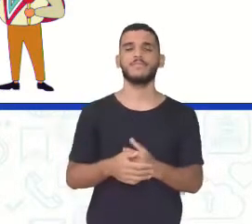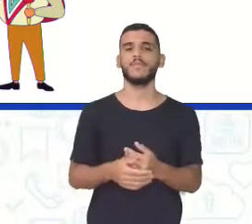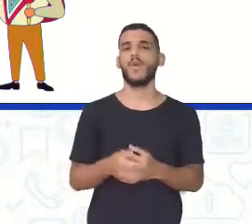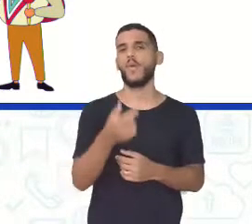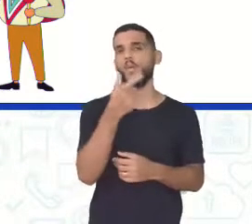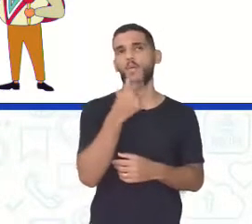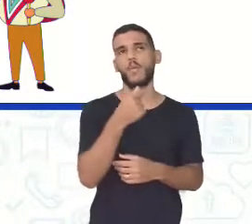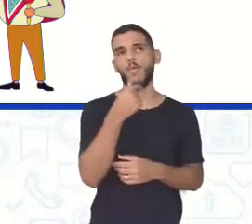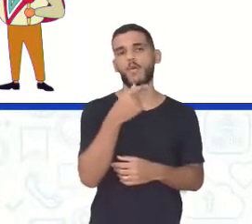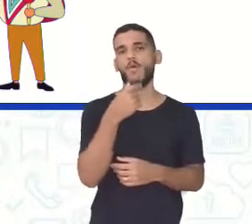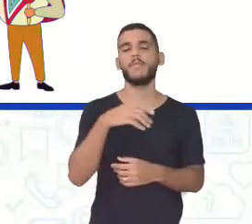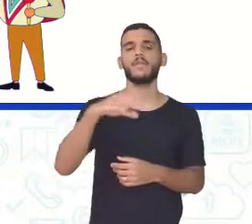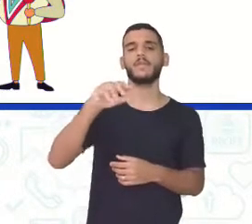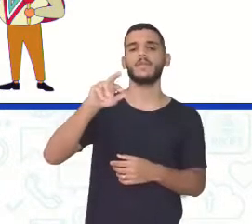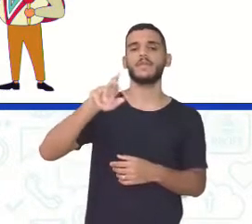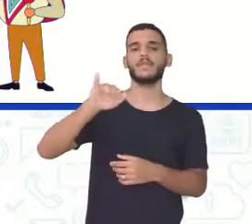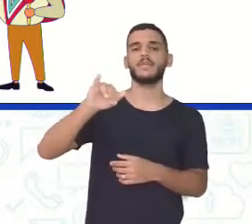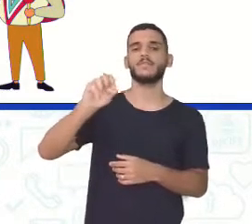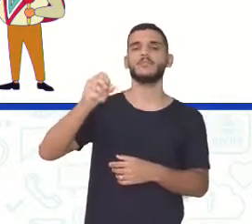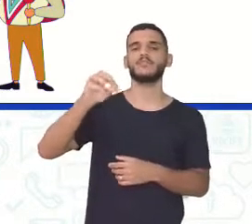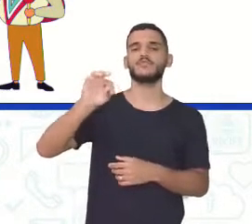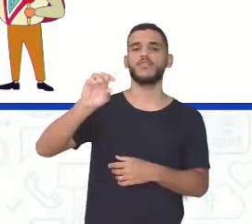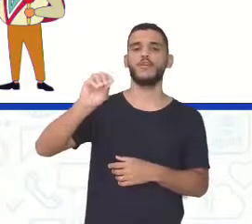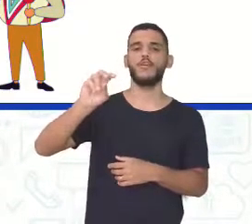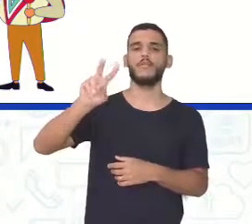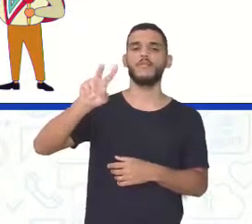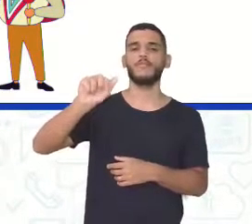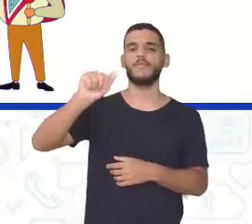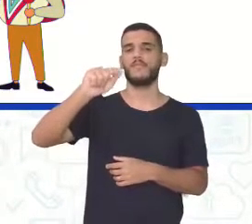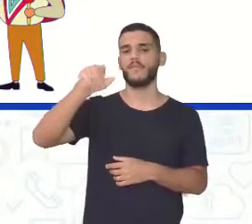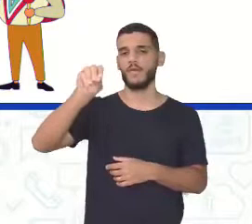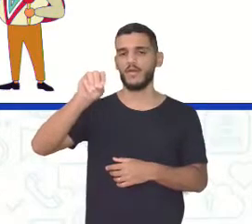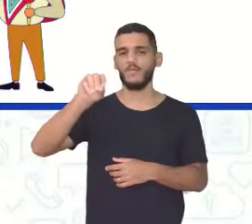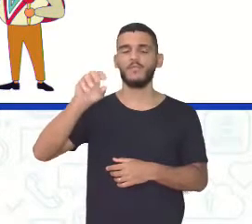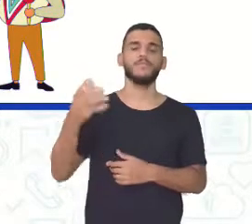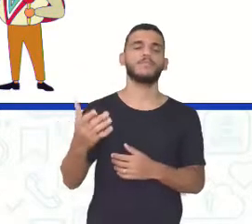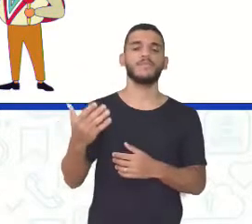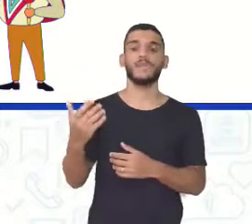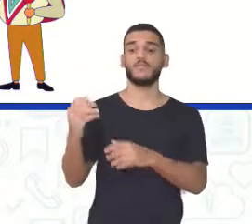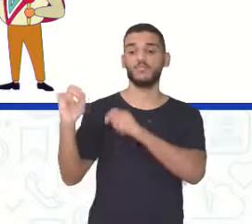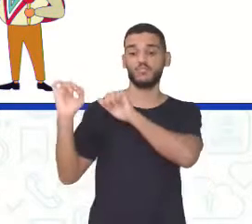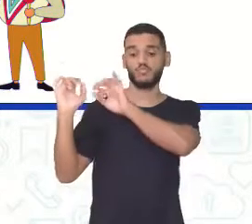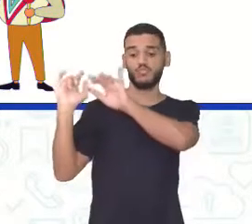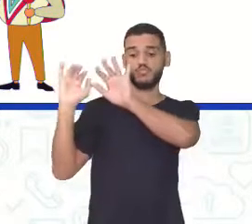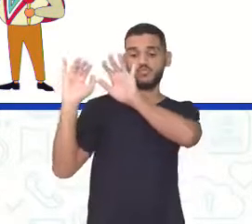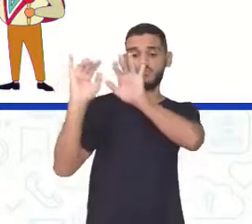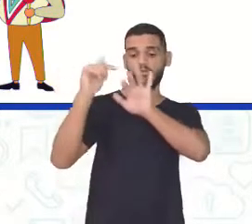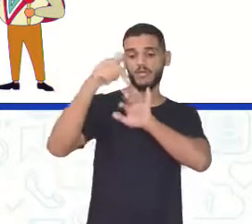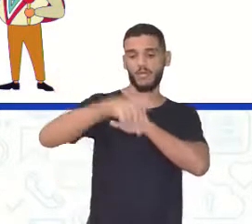Colombo Chegou aqui a América Em 1492